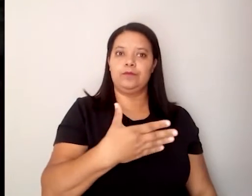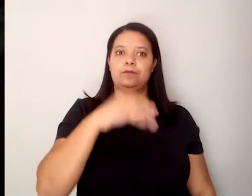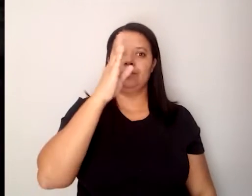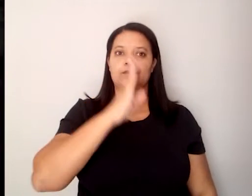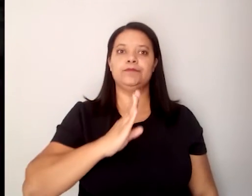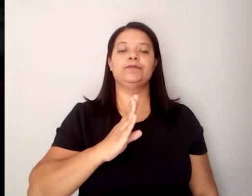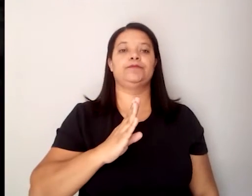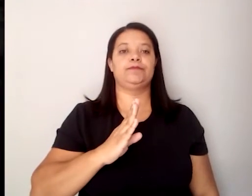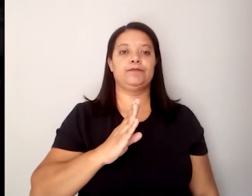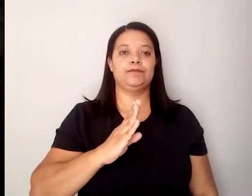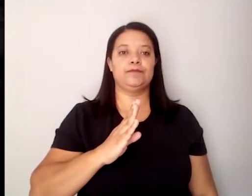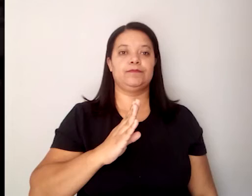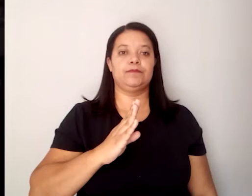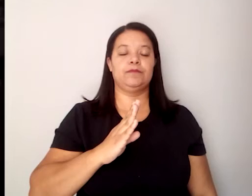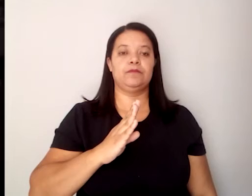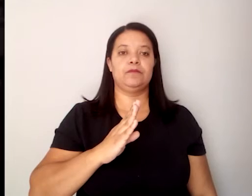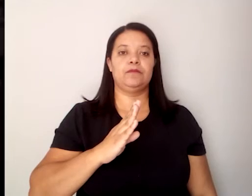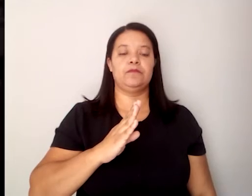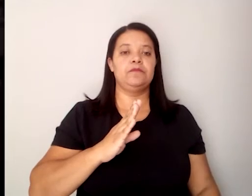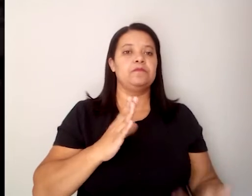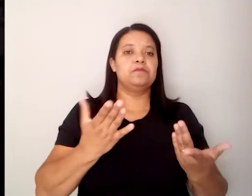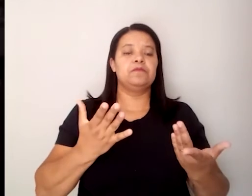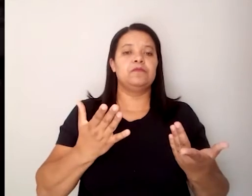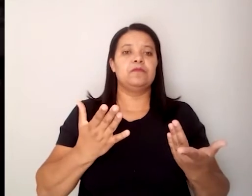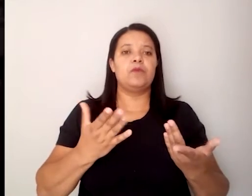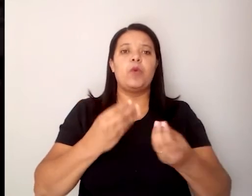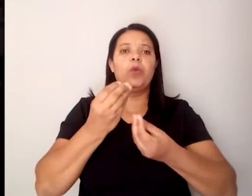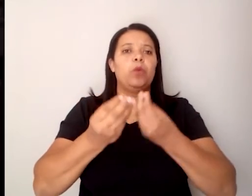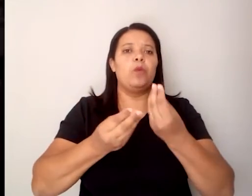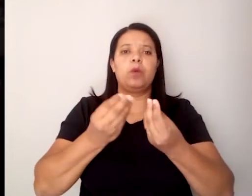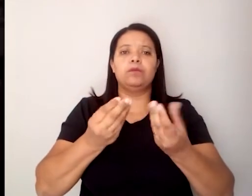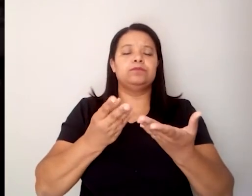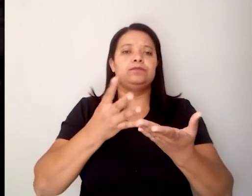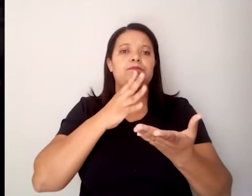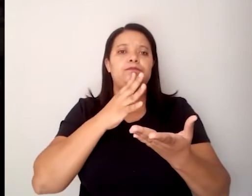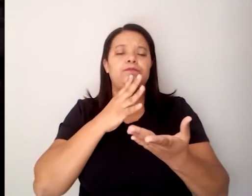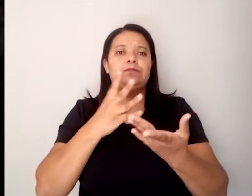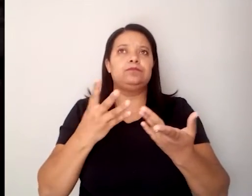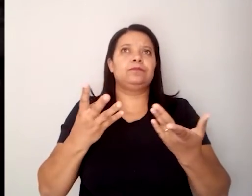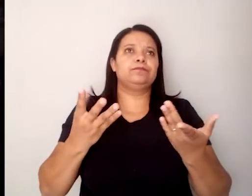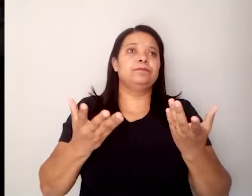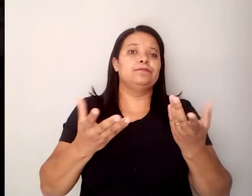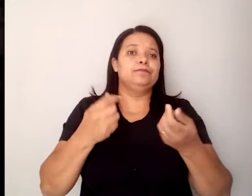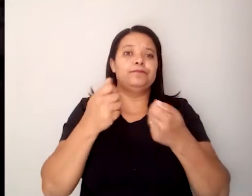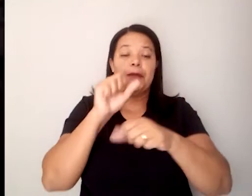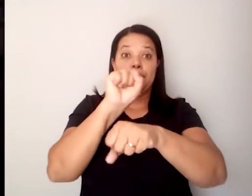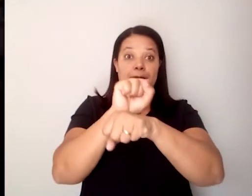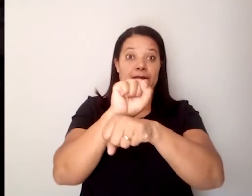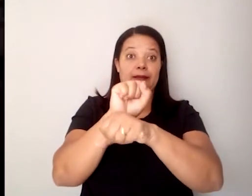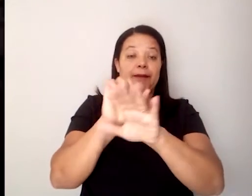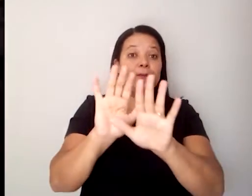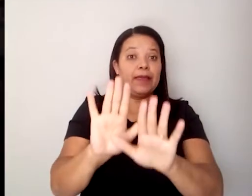movimento que ninguém sabe direito o que é e que não deve ser classificado, a gente tem que parar de